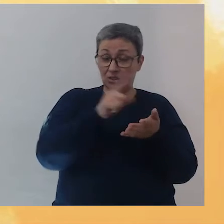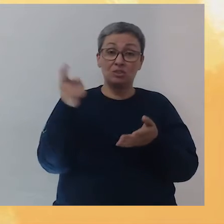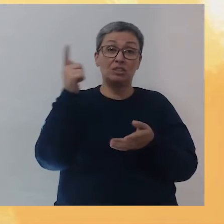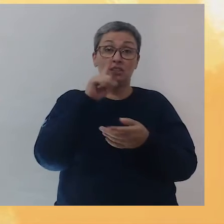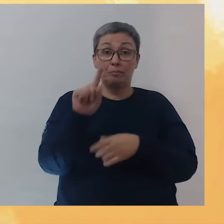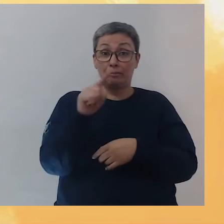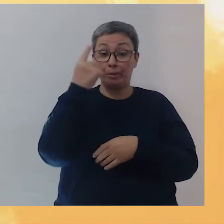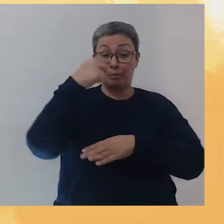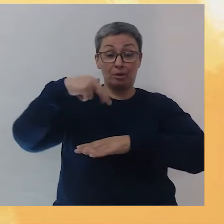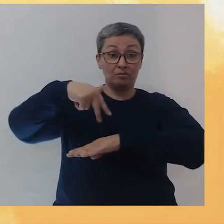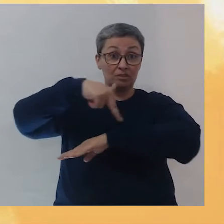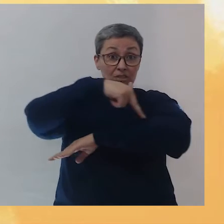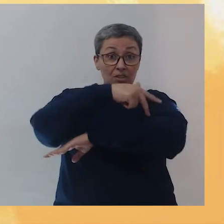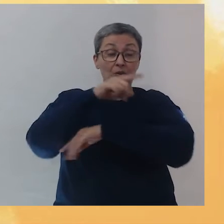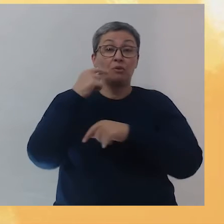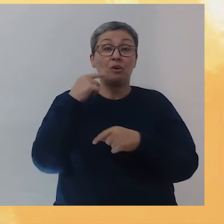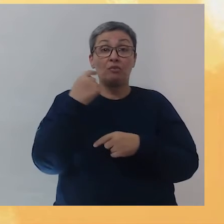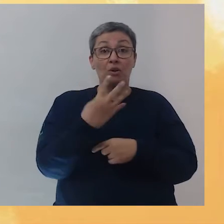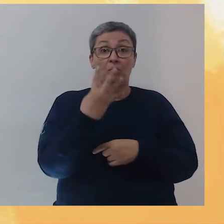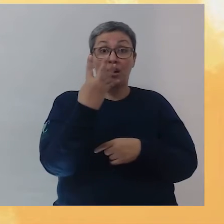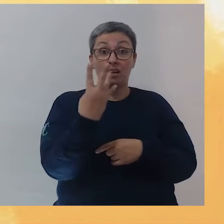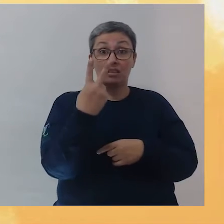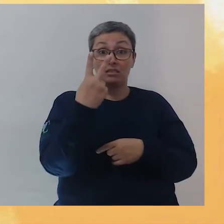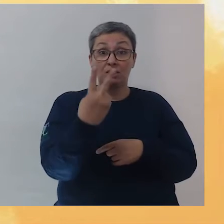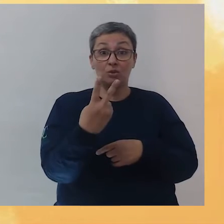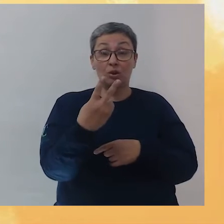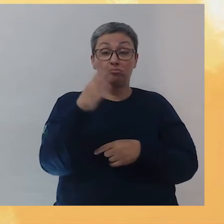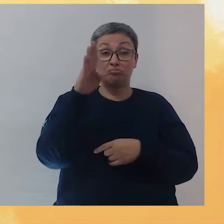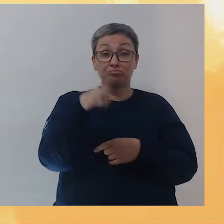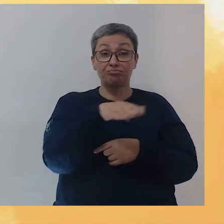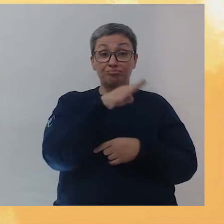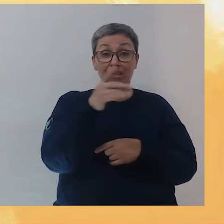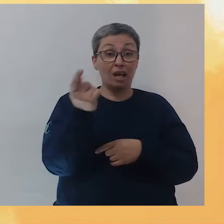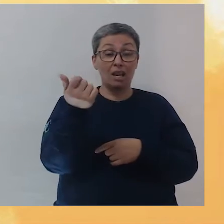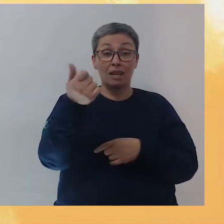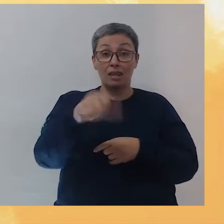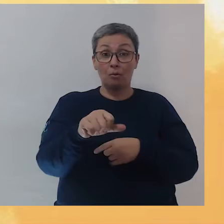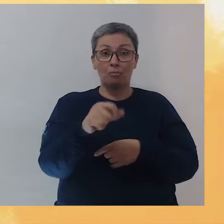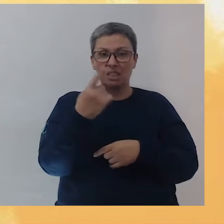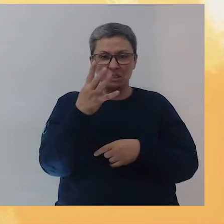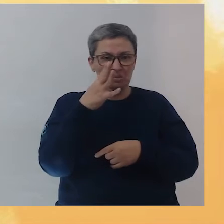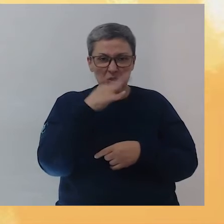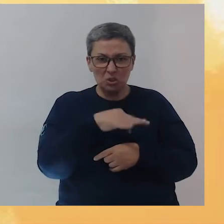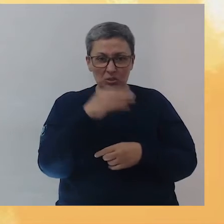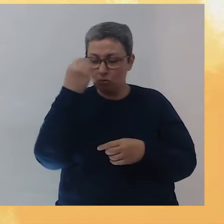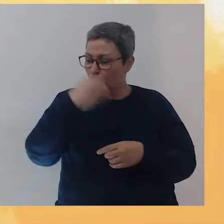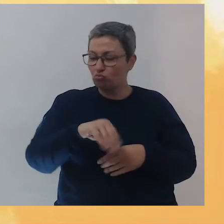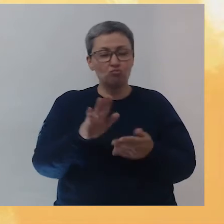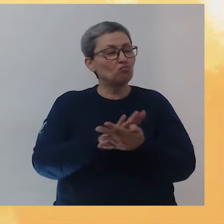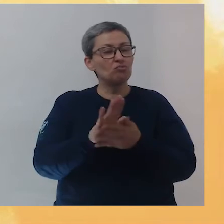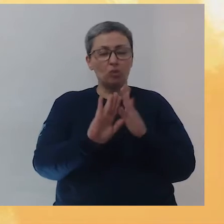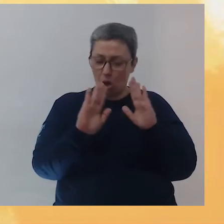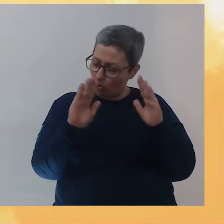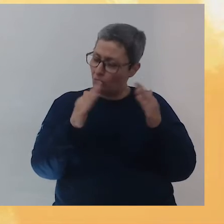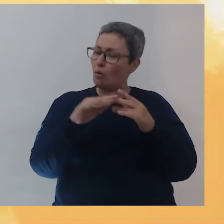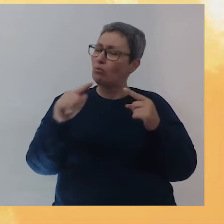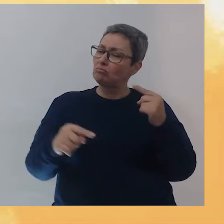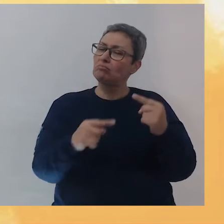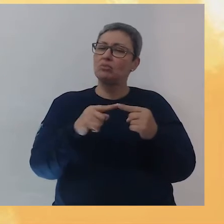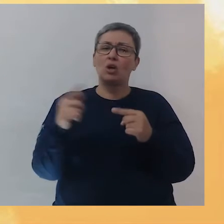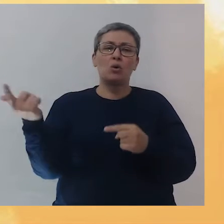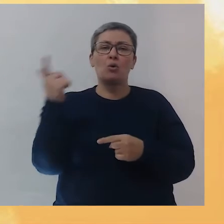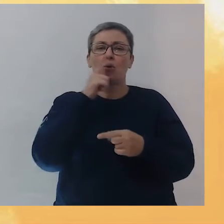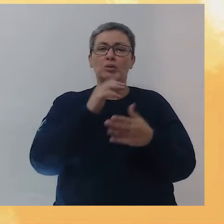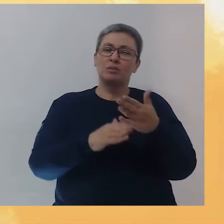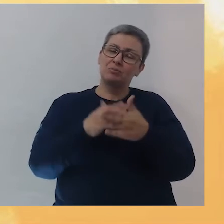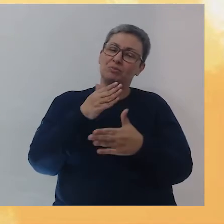primeiro desfile, ela recebeu 42 nãos. Mas, mesmo assim, ela não desistiu e focou aí nos objetivos e